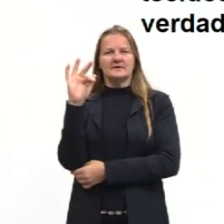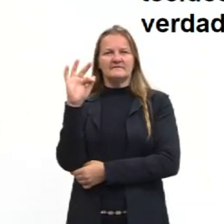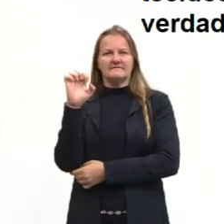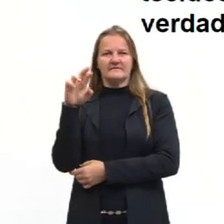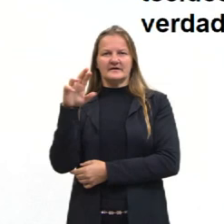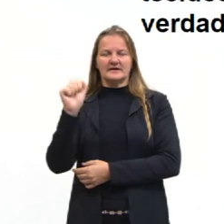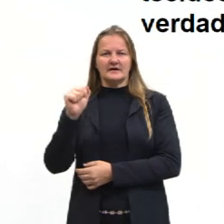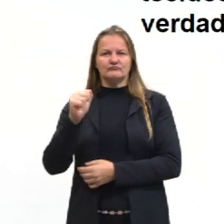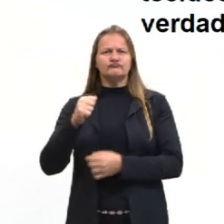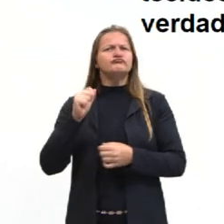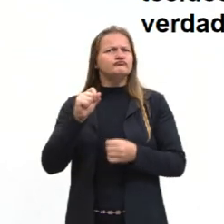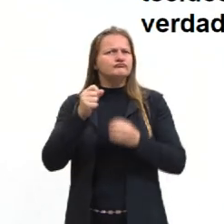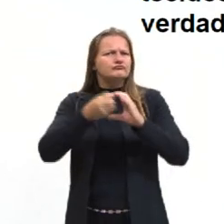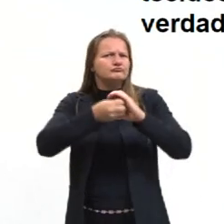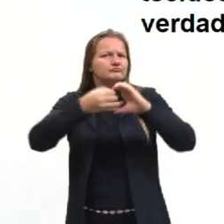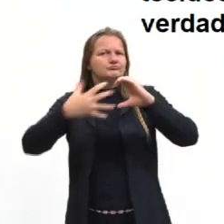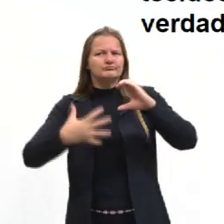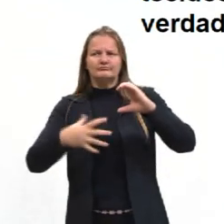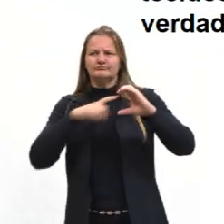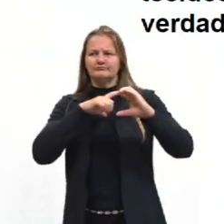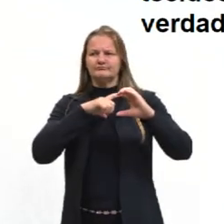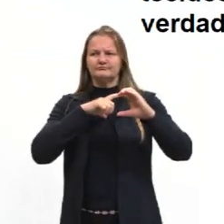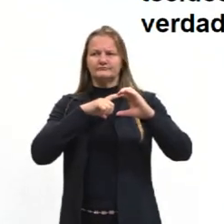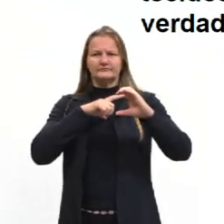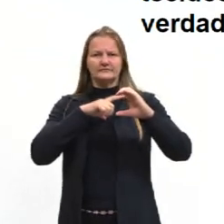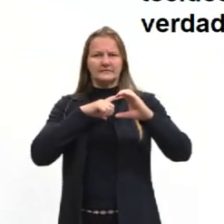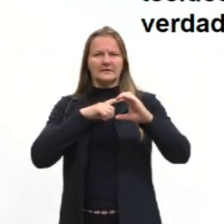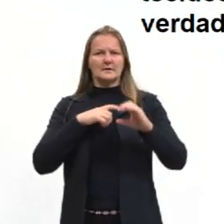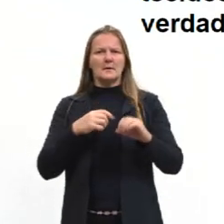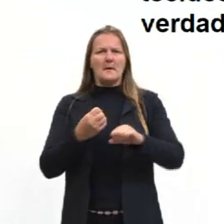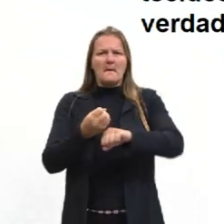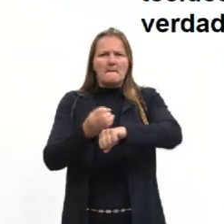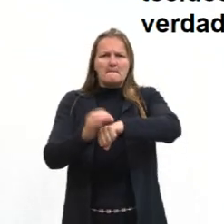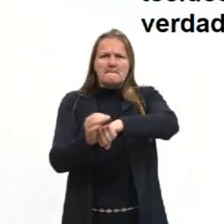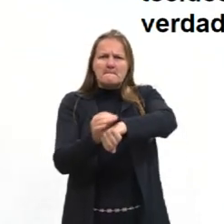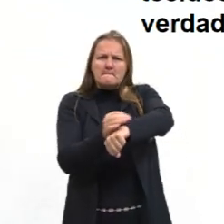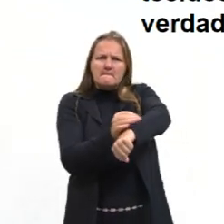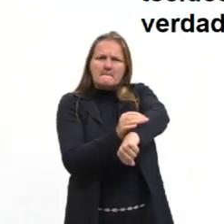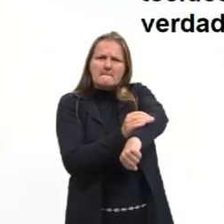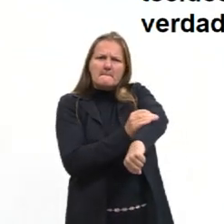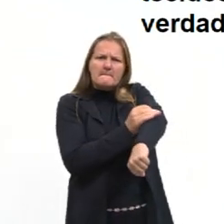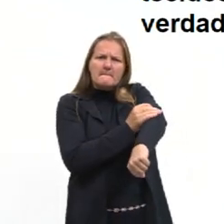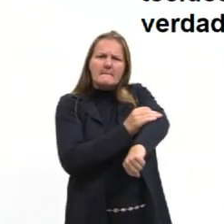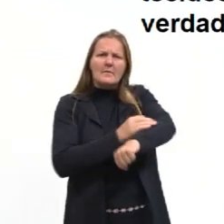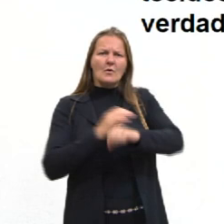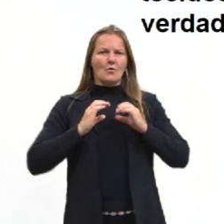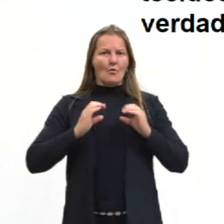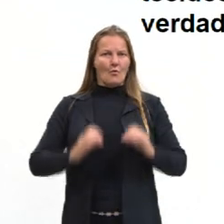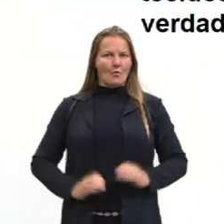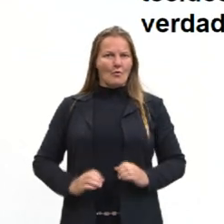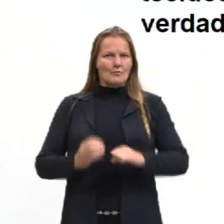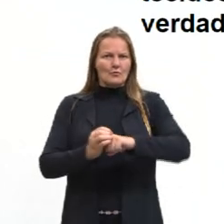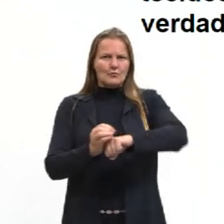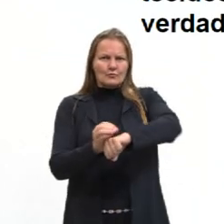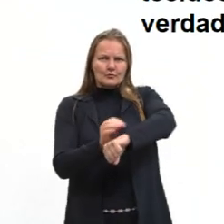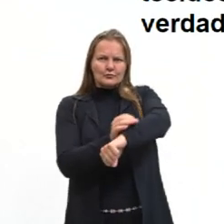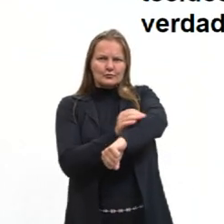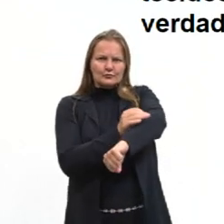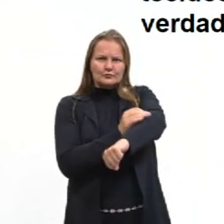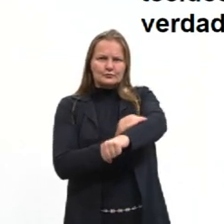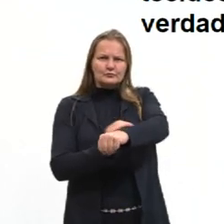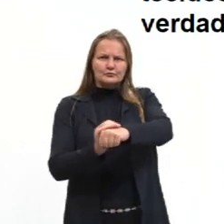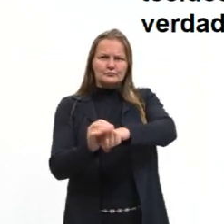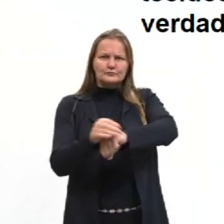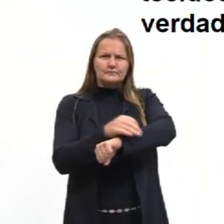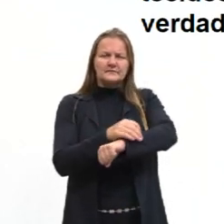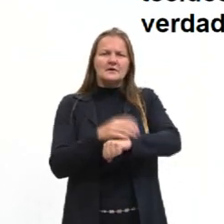indivíduos têm grande presença de poros, então o seu corpo é formado como se fossem